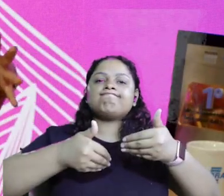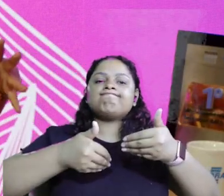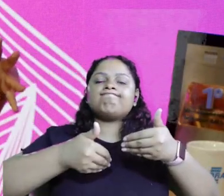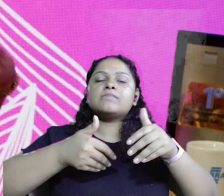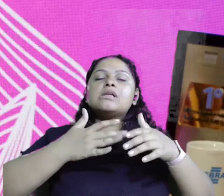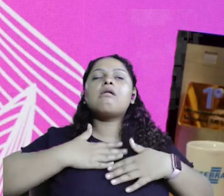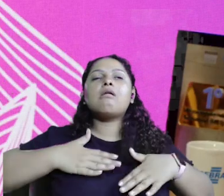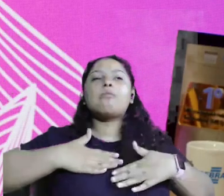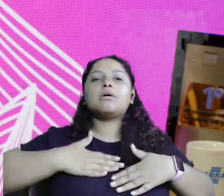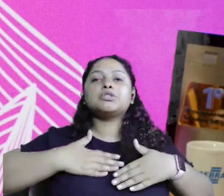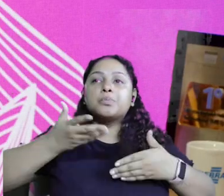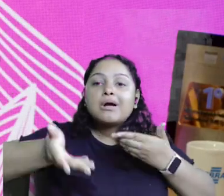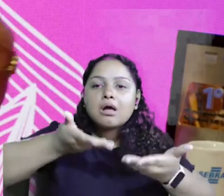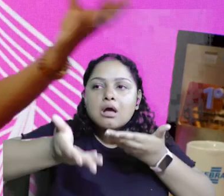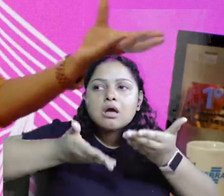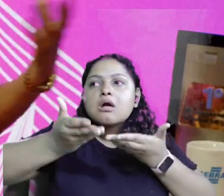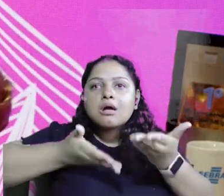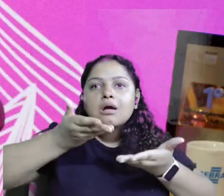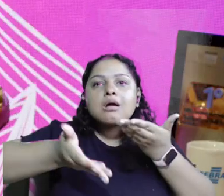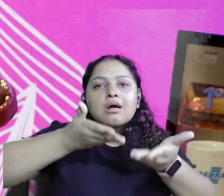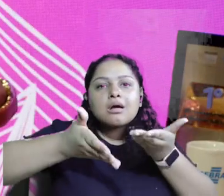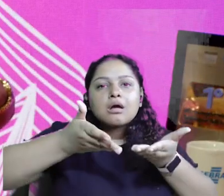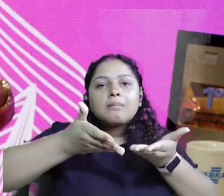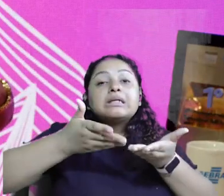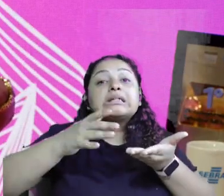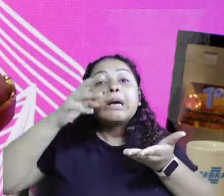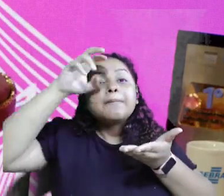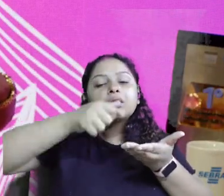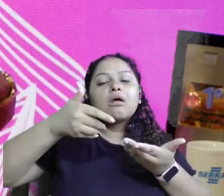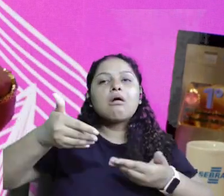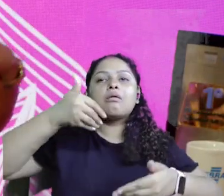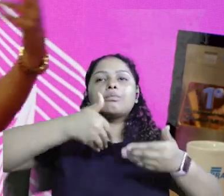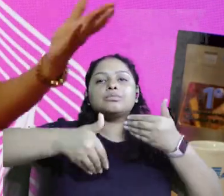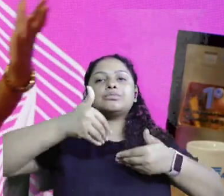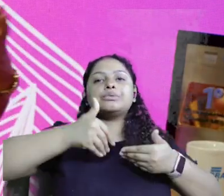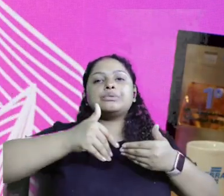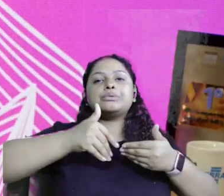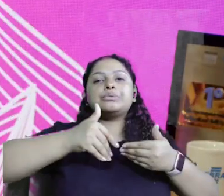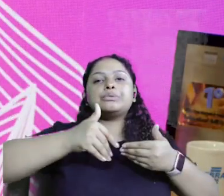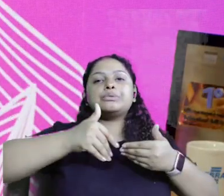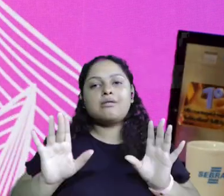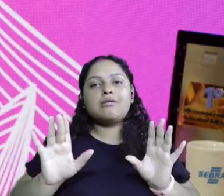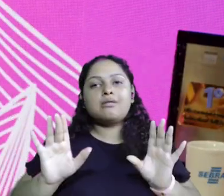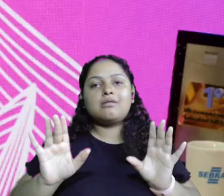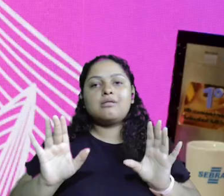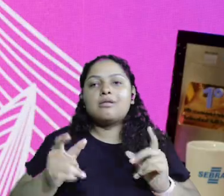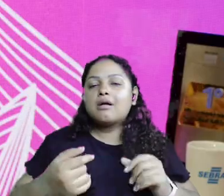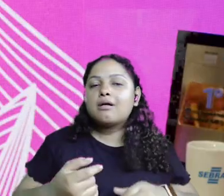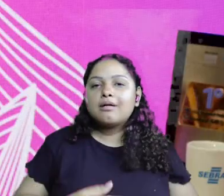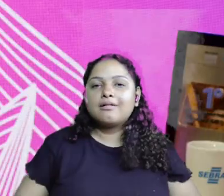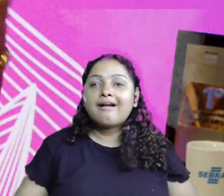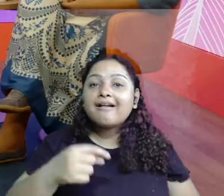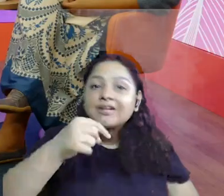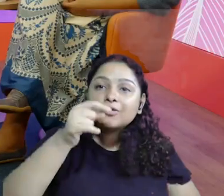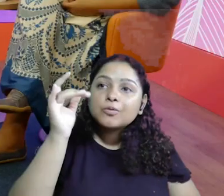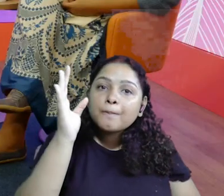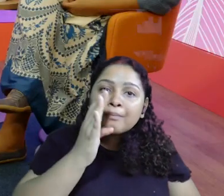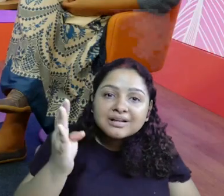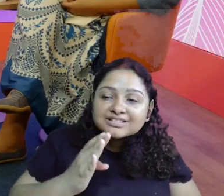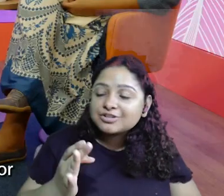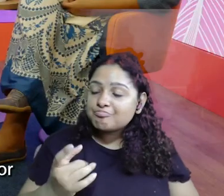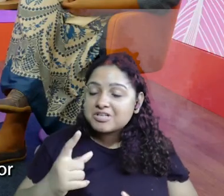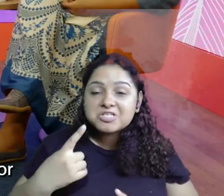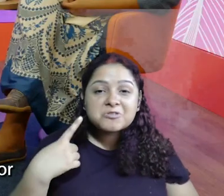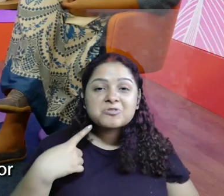Vou baixar a guarda, eu vou receber. Eu preciso ir pra Brasília, né? Eu tô entre as 15 finalistas no Brasil,